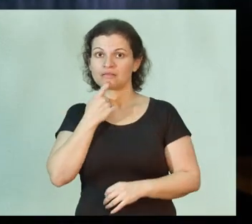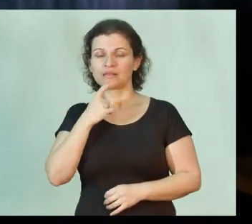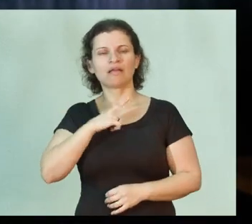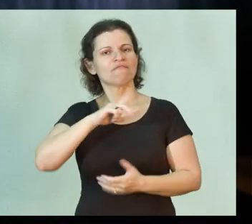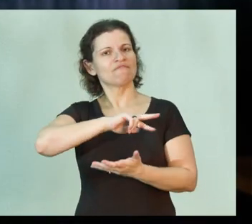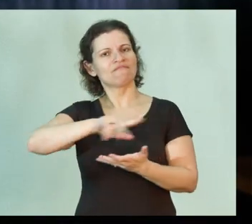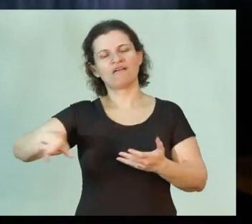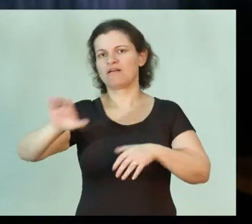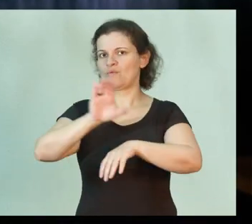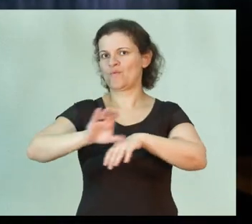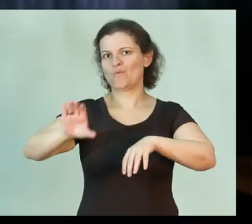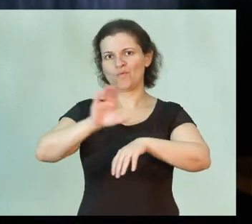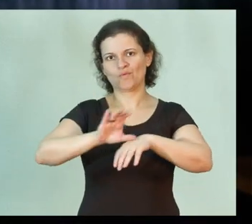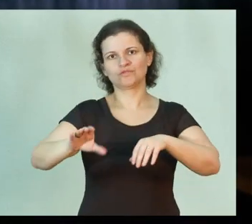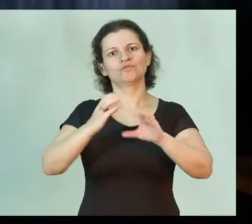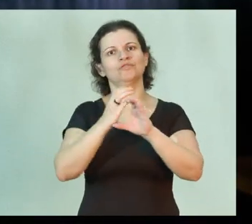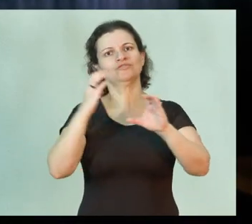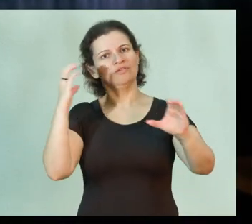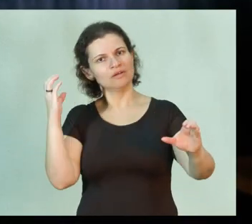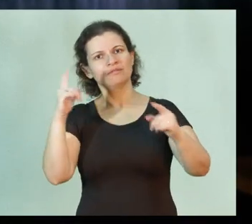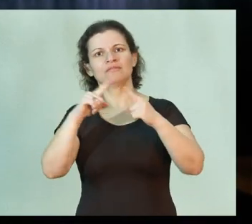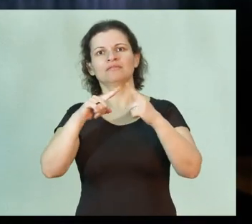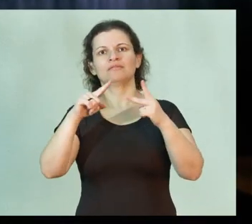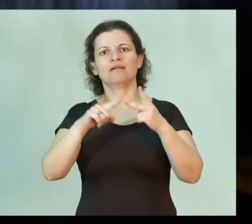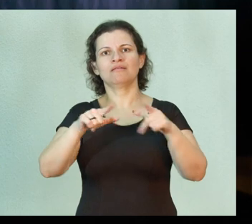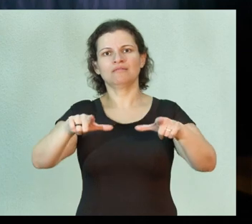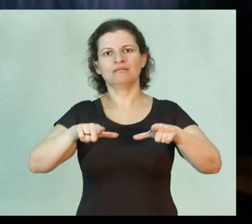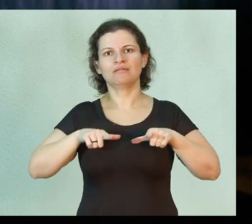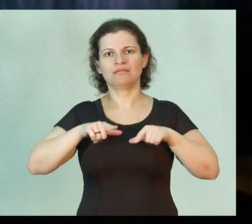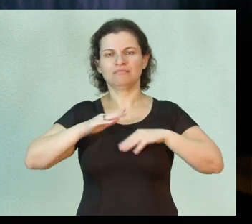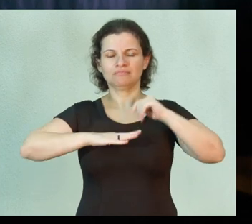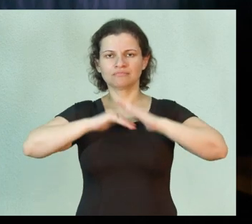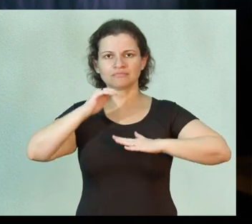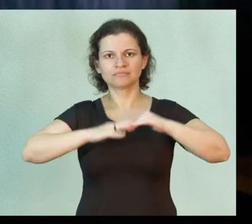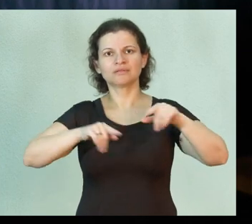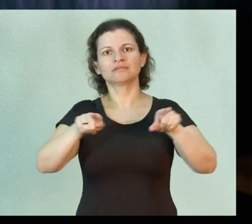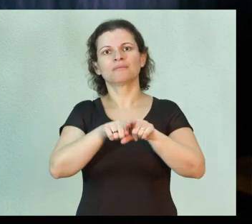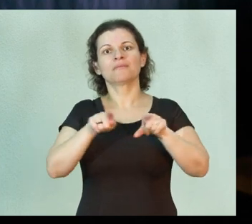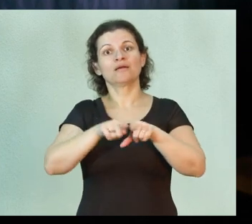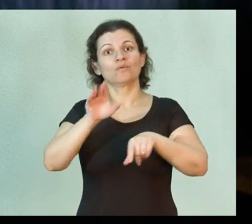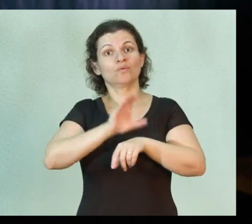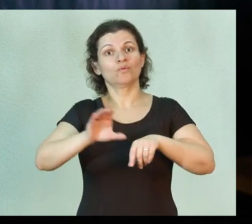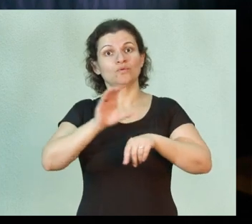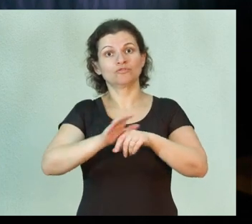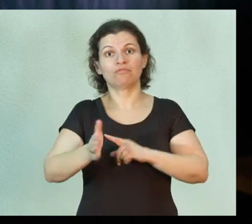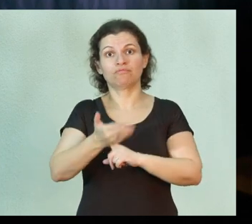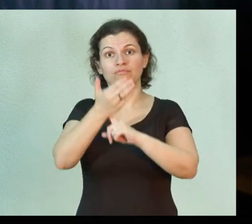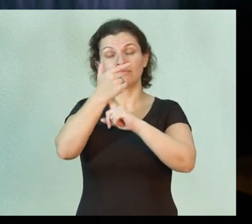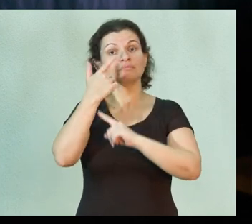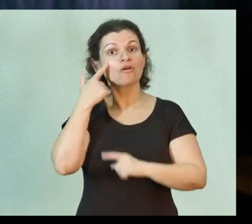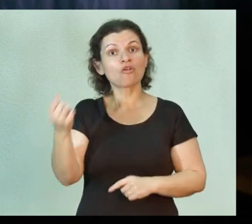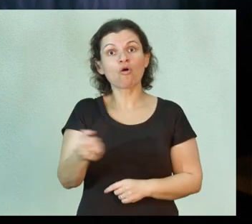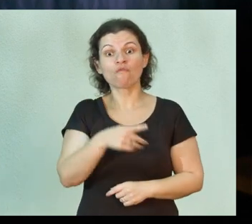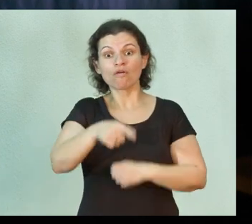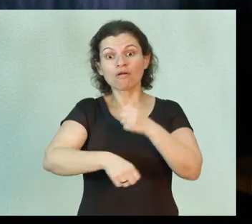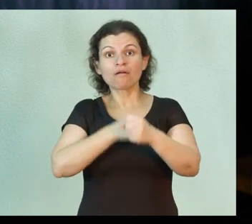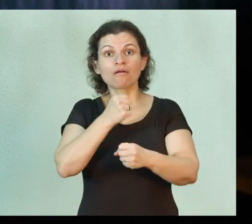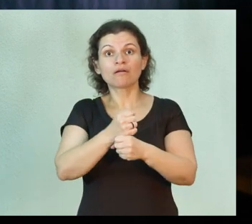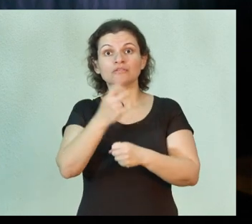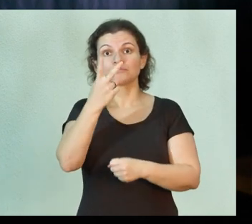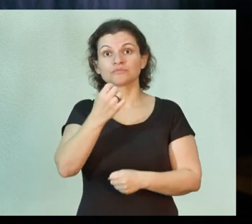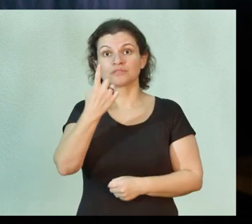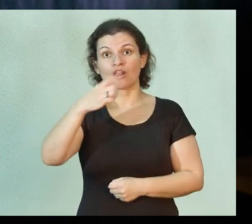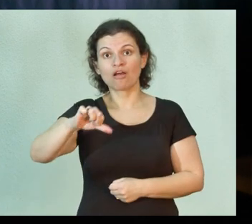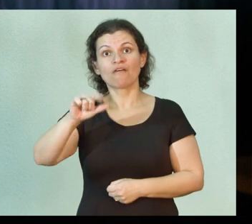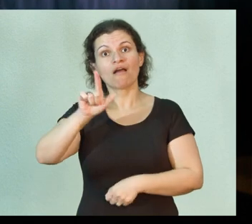vários cursos, cursos de engenharia, cursos de bacharelado e cursos também de tecnologia, tendo a novidade desse ano de 2019